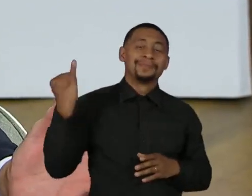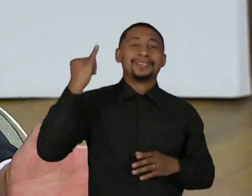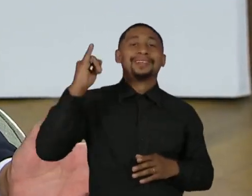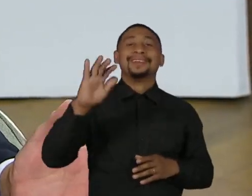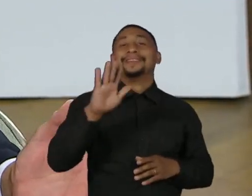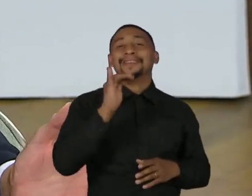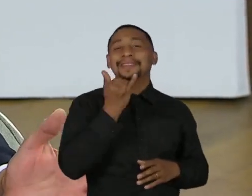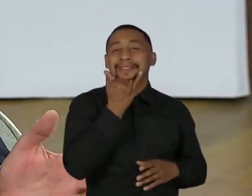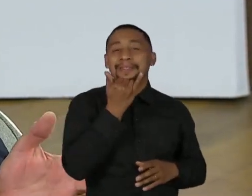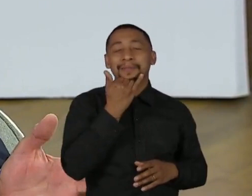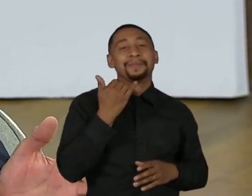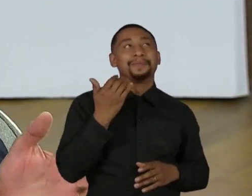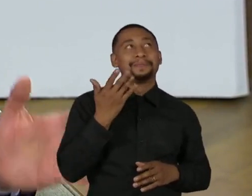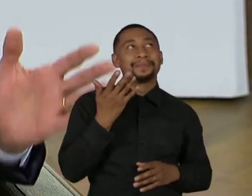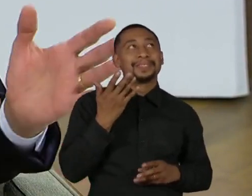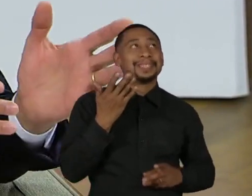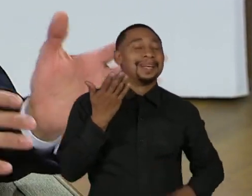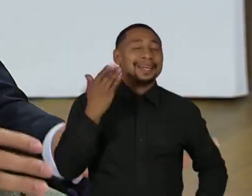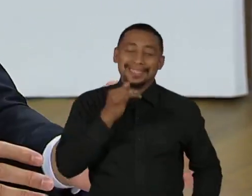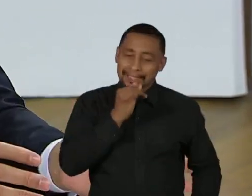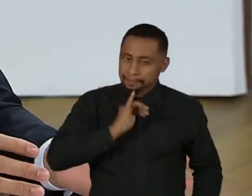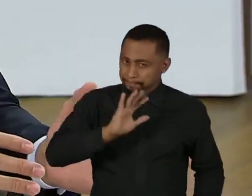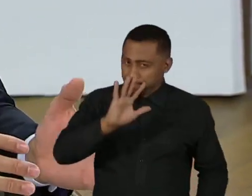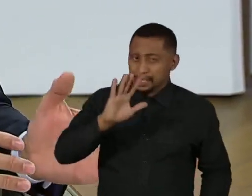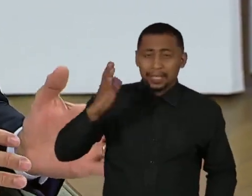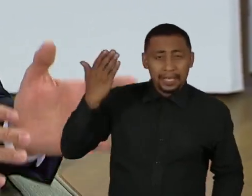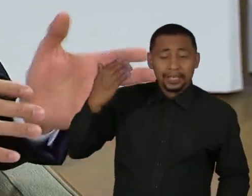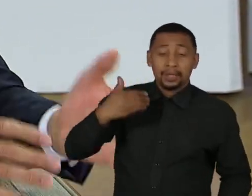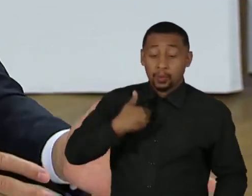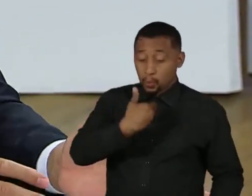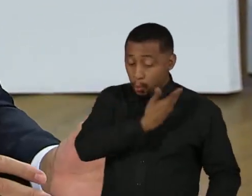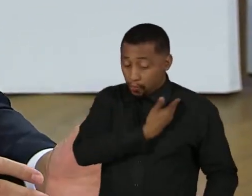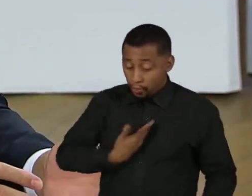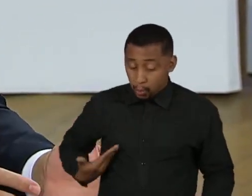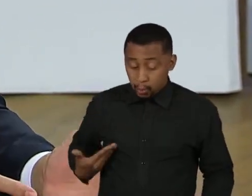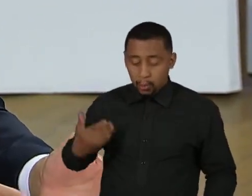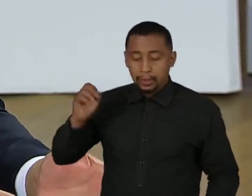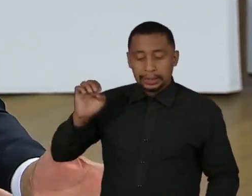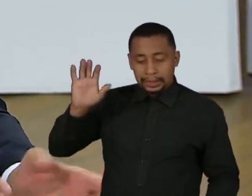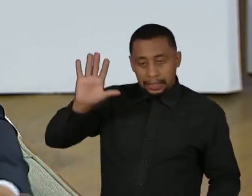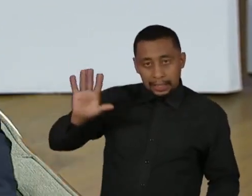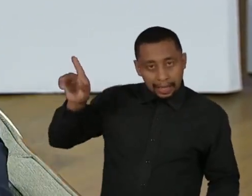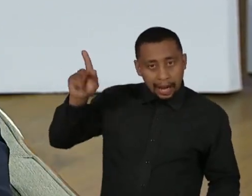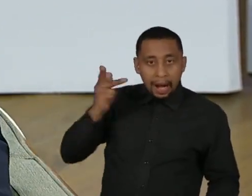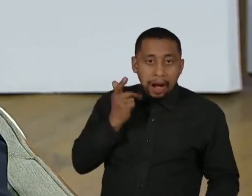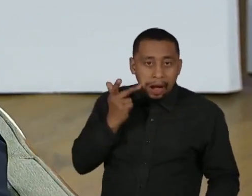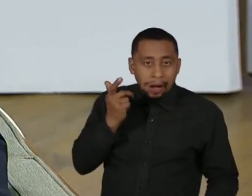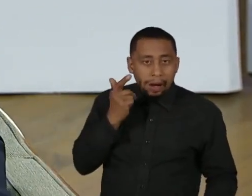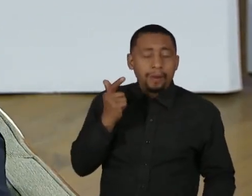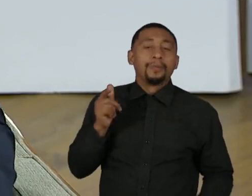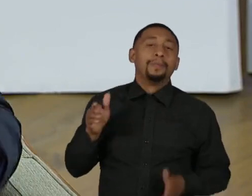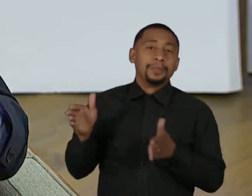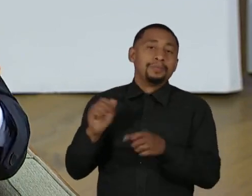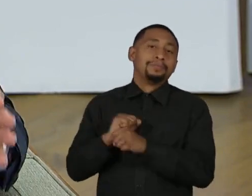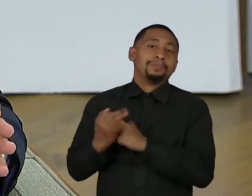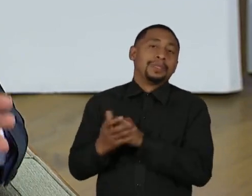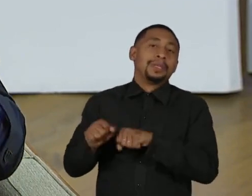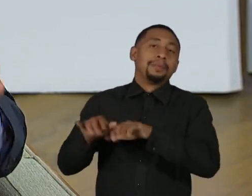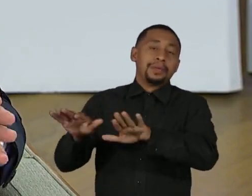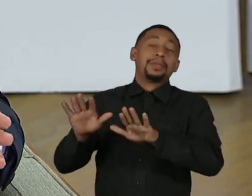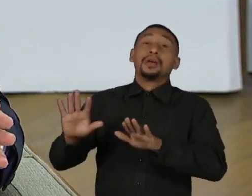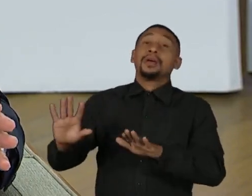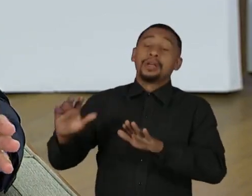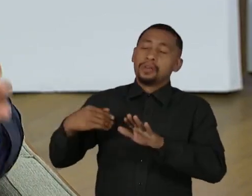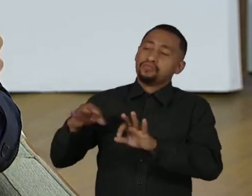eu, quando era governador do Ceará, eu implementei e isso foi forçado um pouco, acelerado por conta da pandemia, mas lá todo aluno do ensino médio recebe um